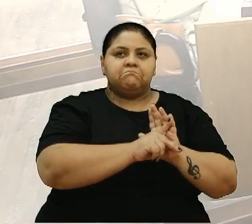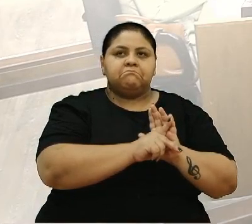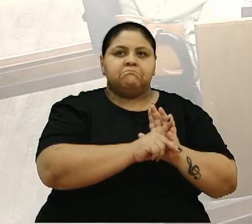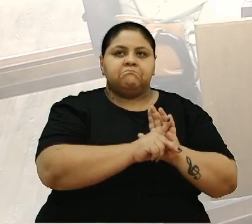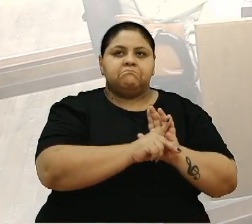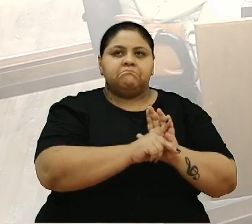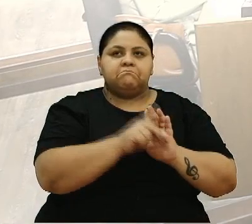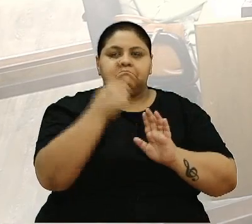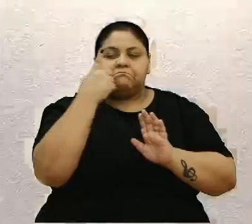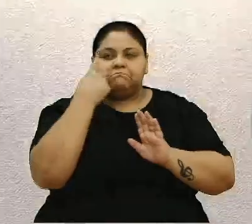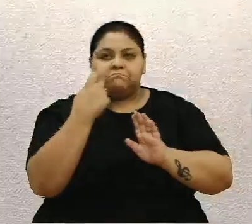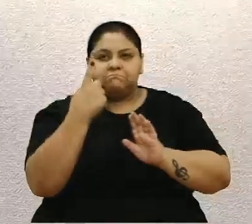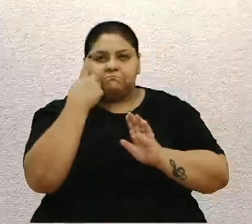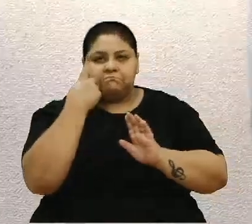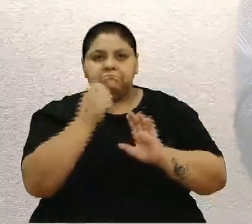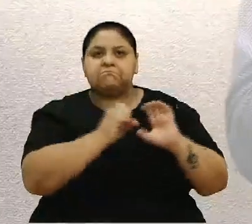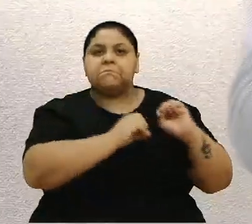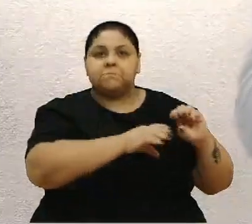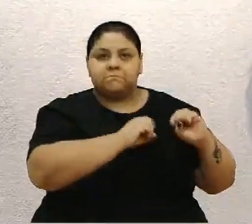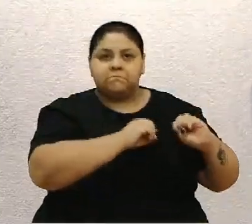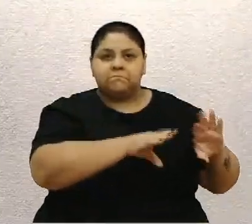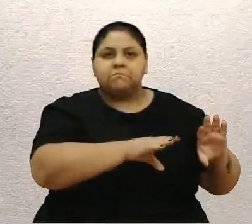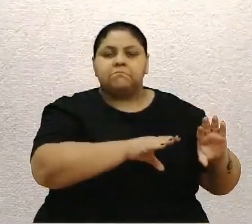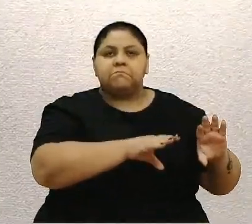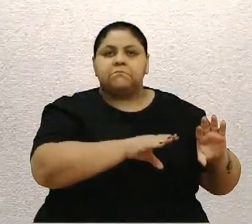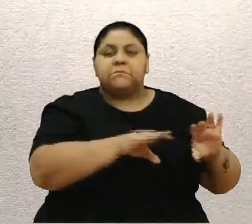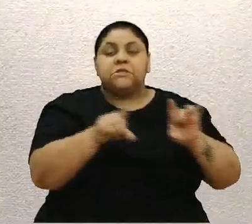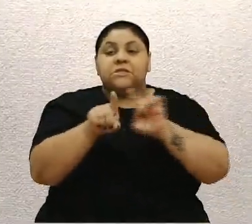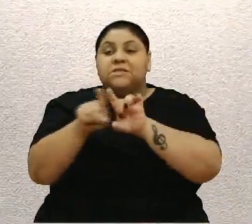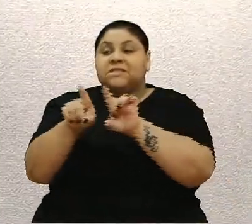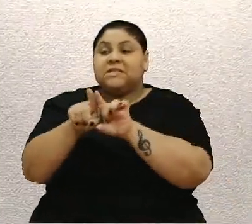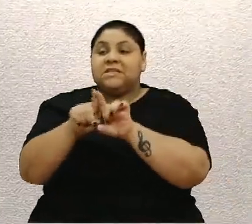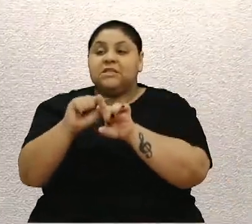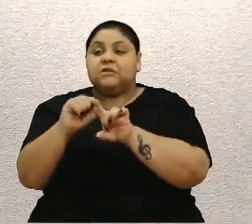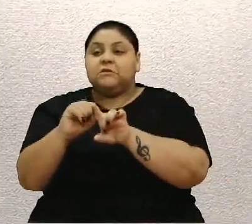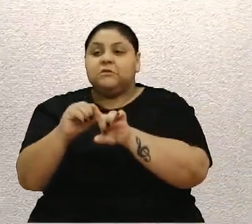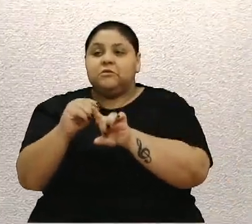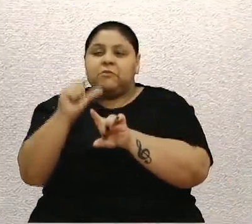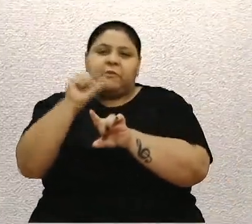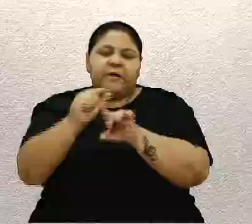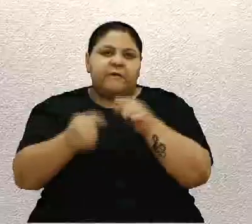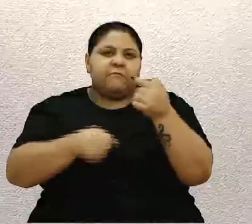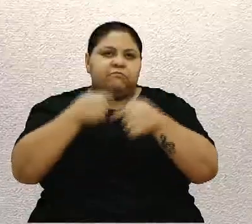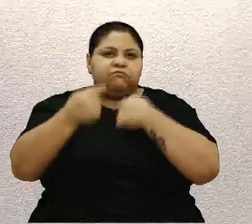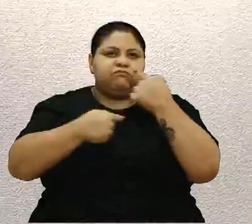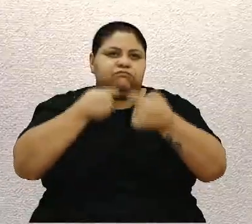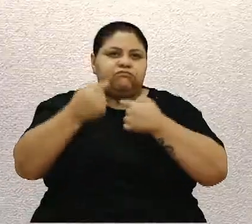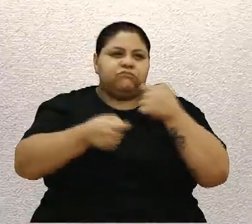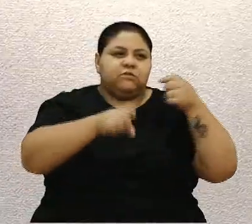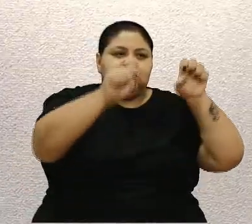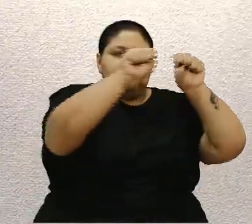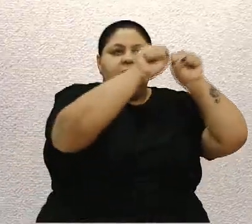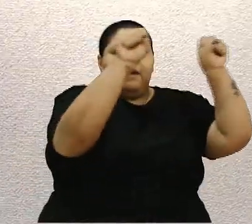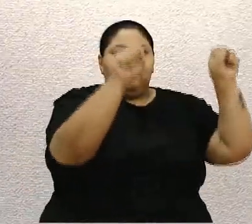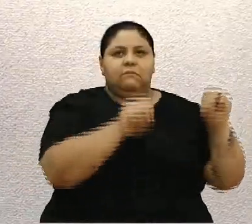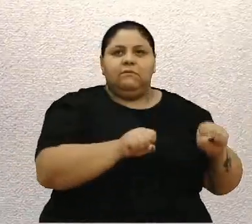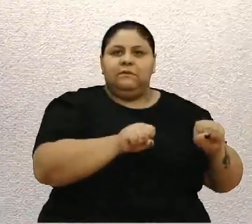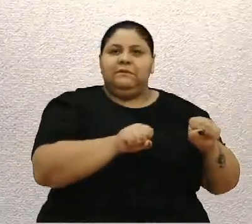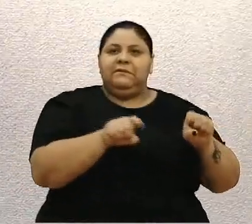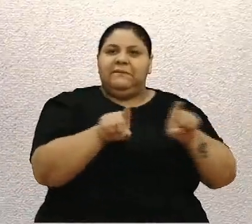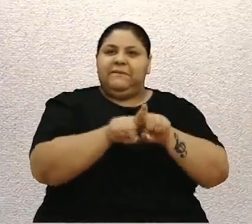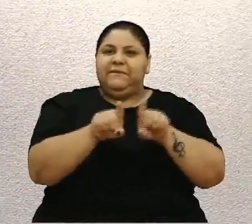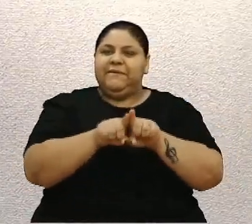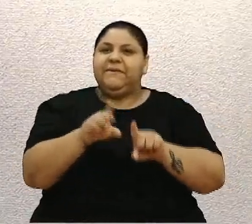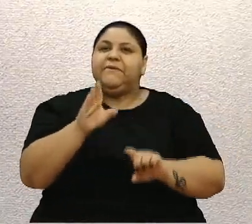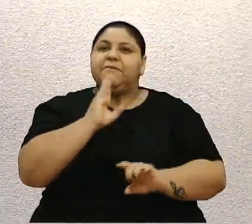interesse na educação e ao mesmo tempo fazer uma pequena crítica ao sistema e dizer que eu conheço